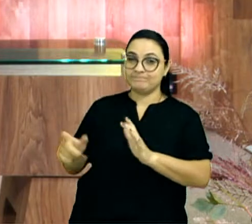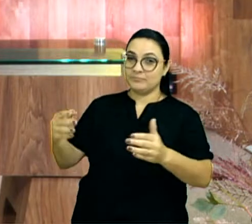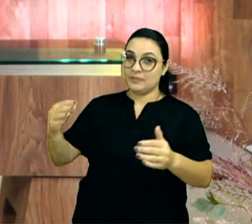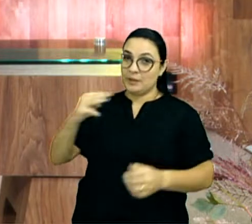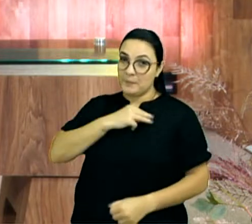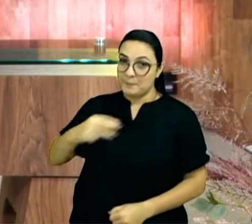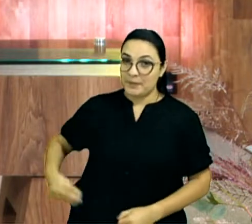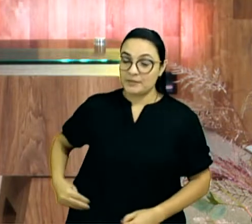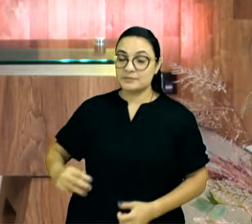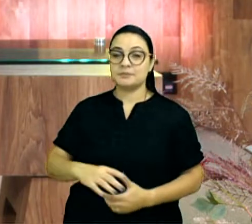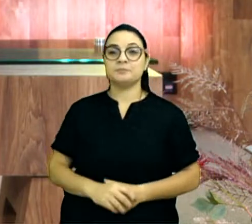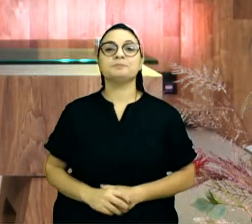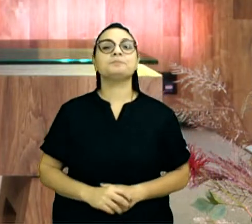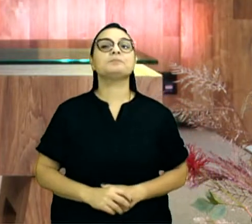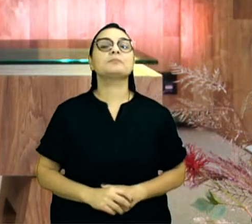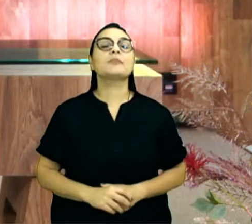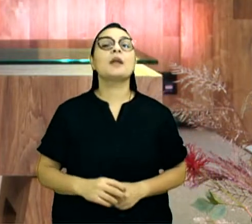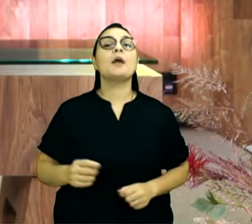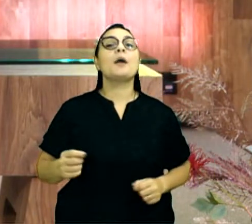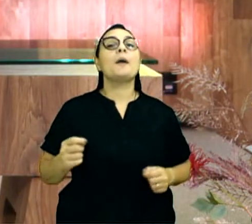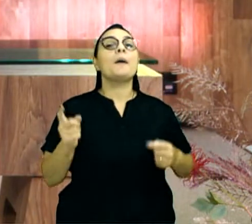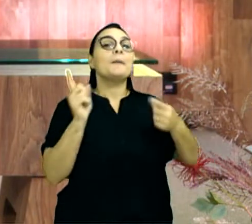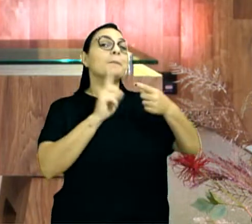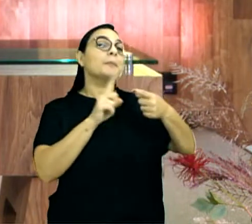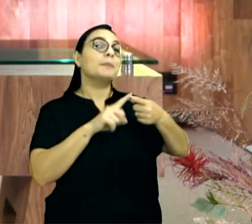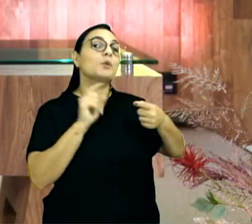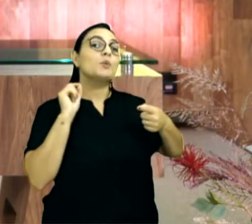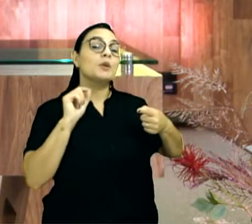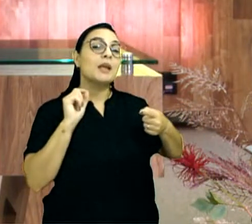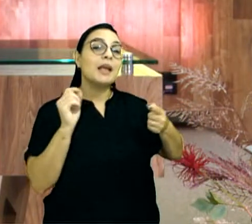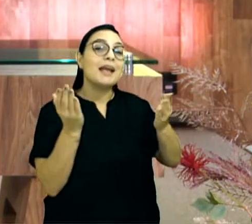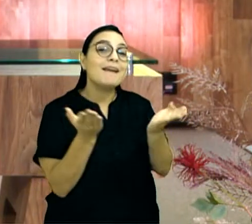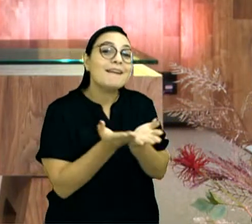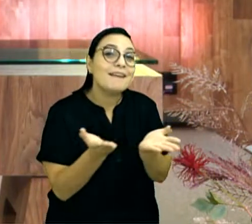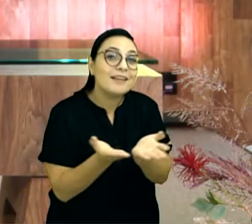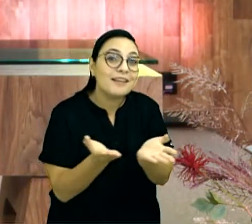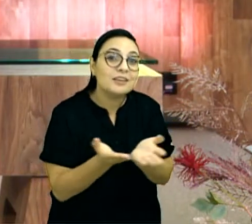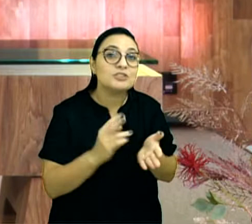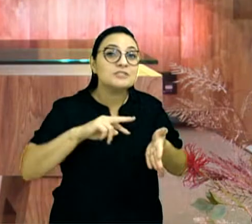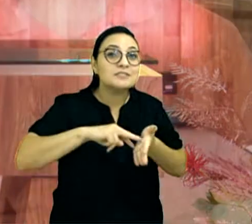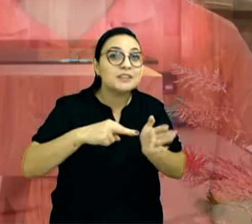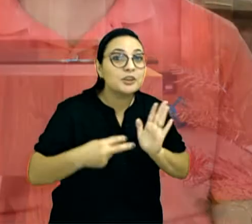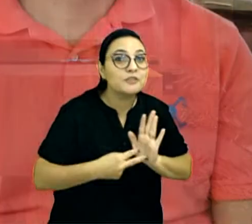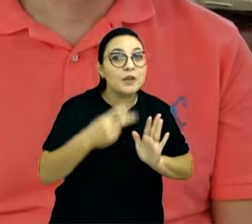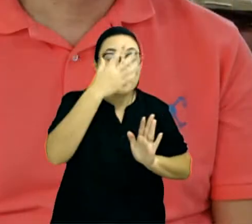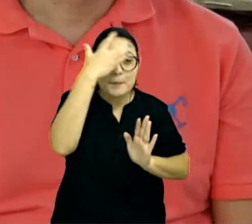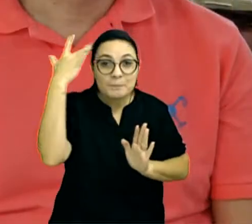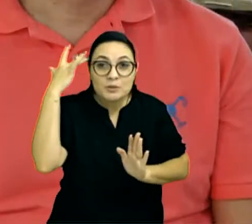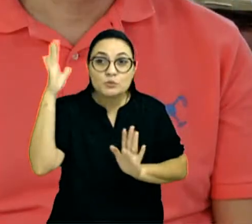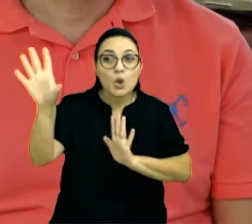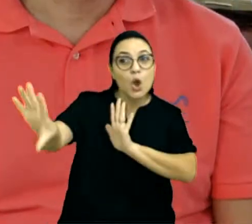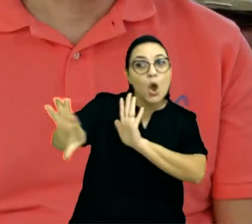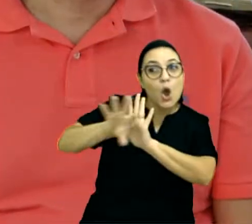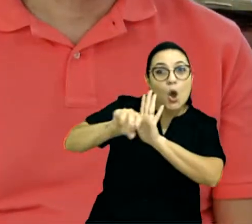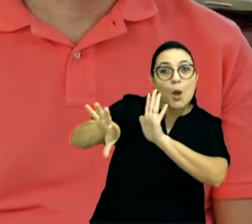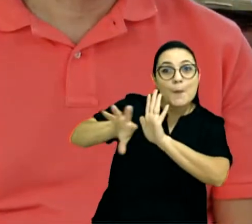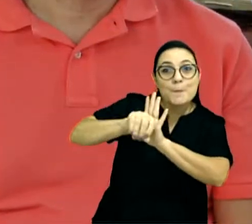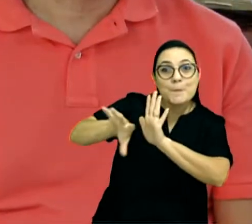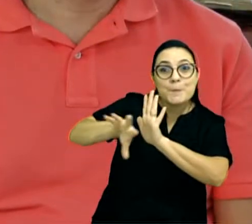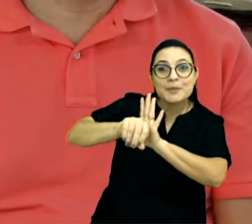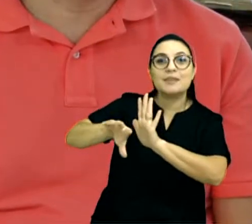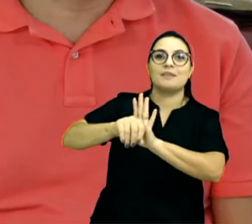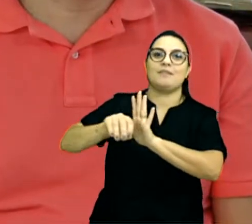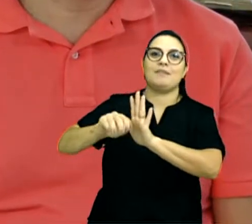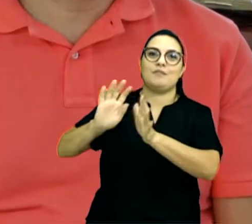Em primeiro lugar, que vida cristã, é procurar ser, imitador, de Cristo. Amém?